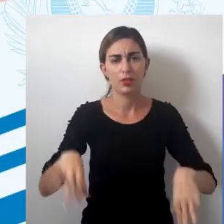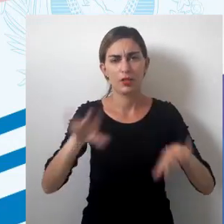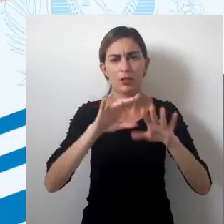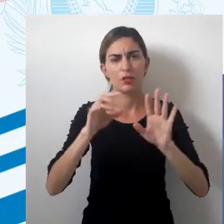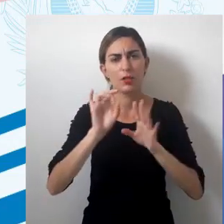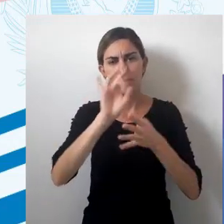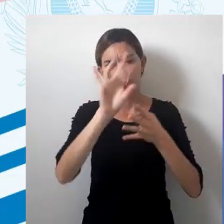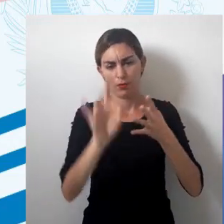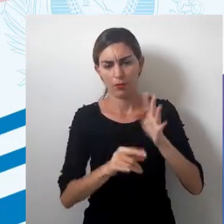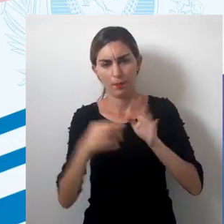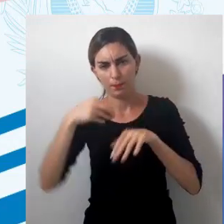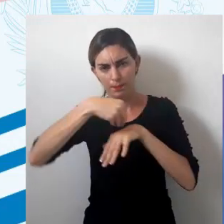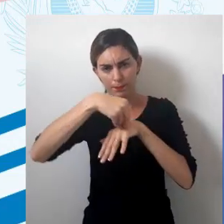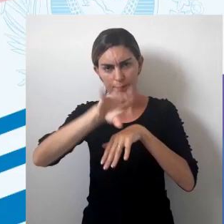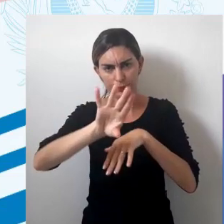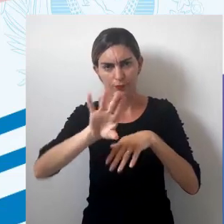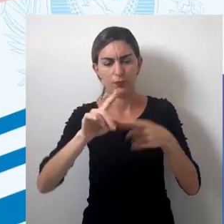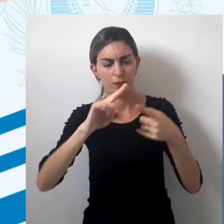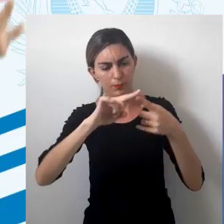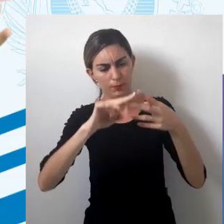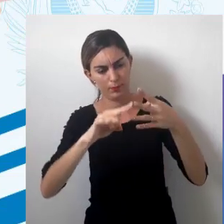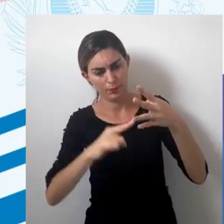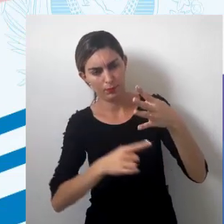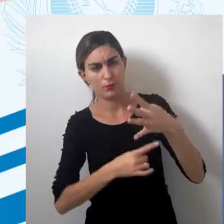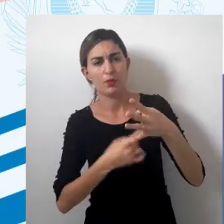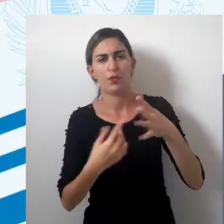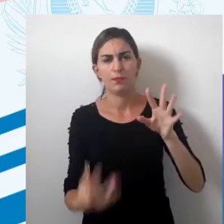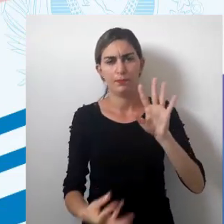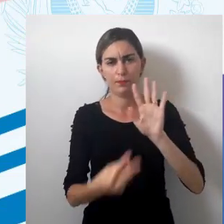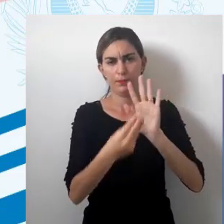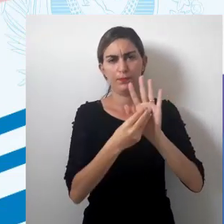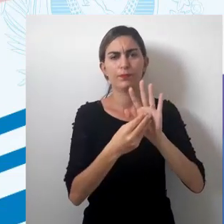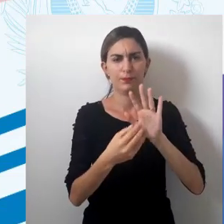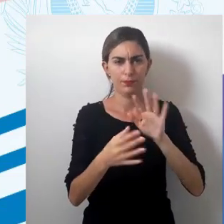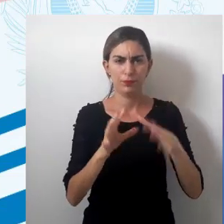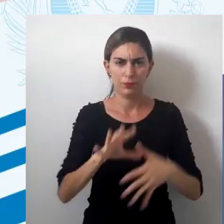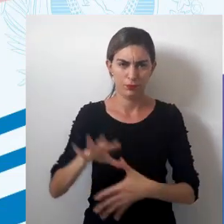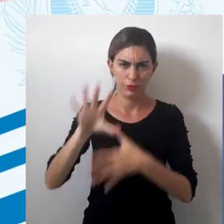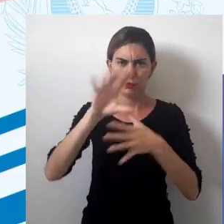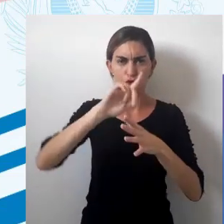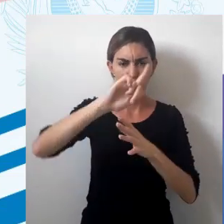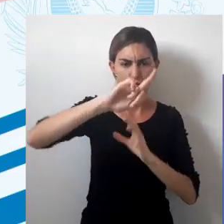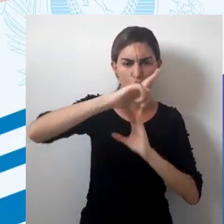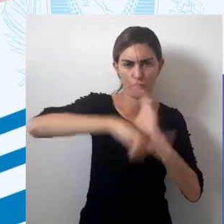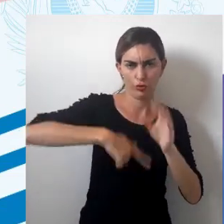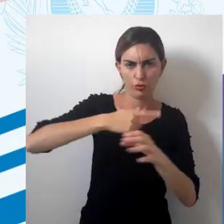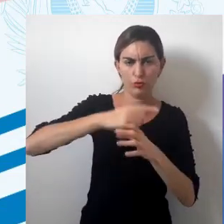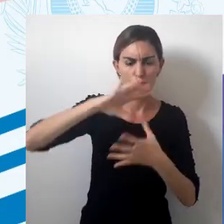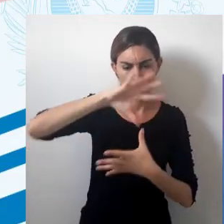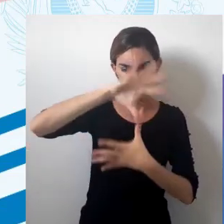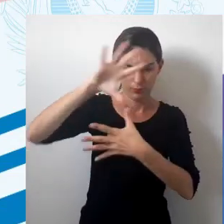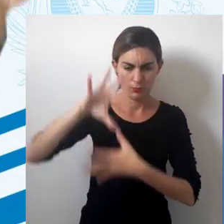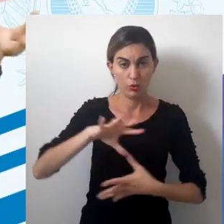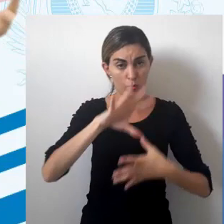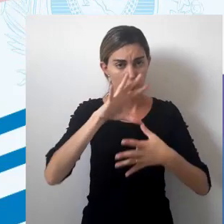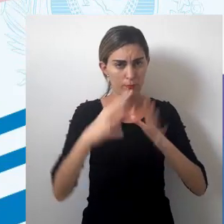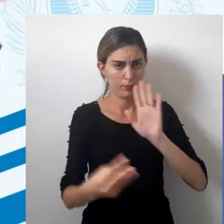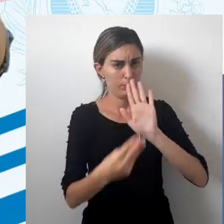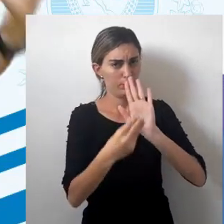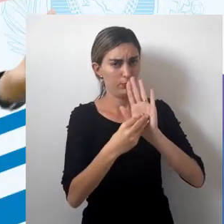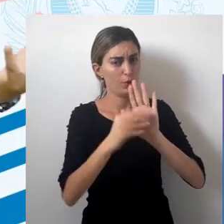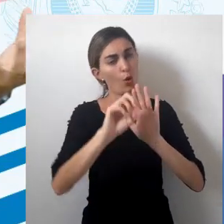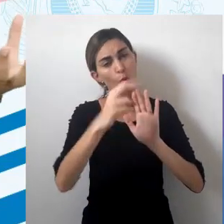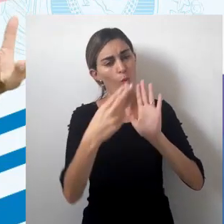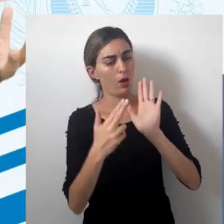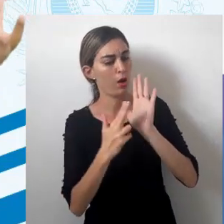a gente destaca que os elementos que vão compor essa paisagem geográfica, eles, no mapa ou